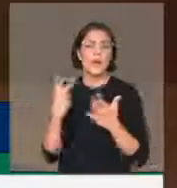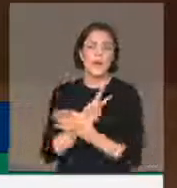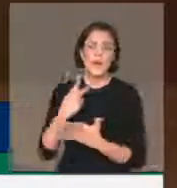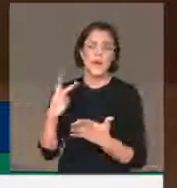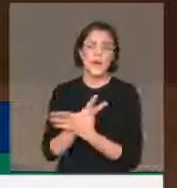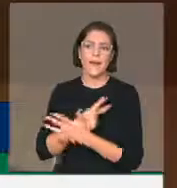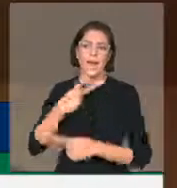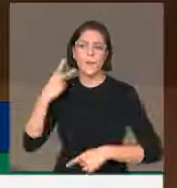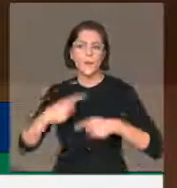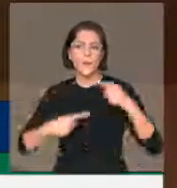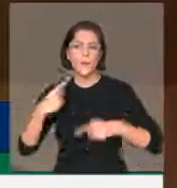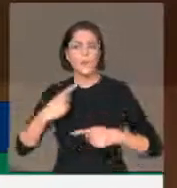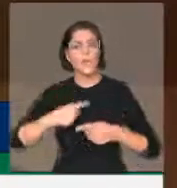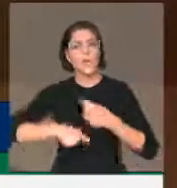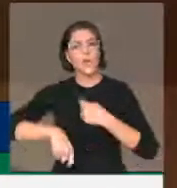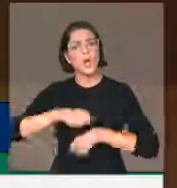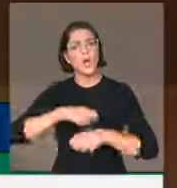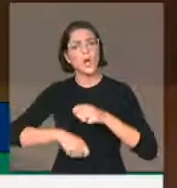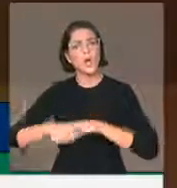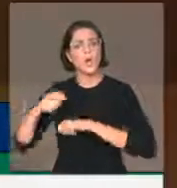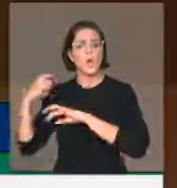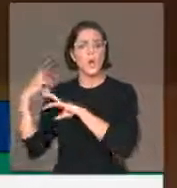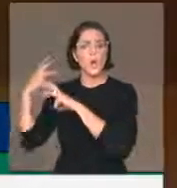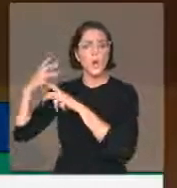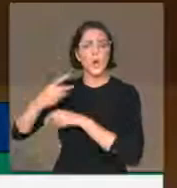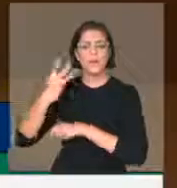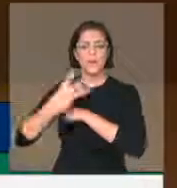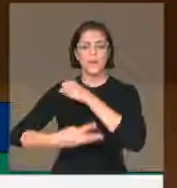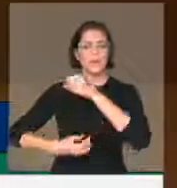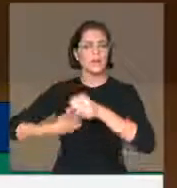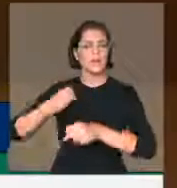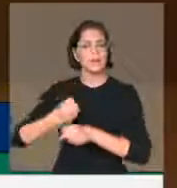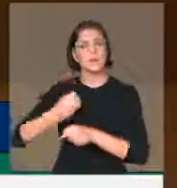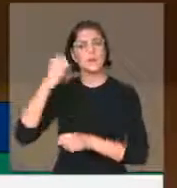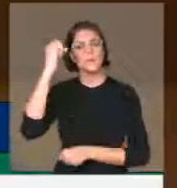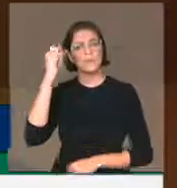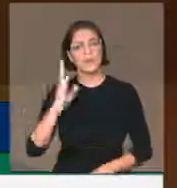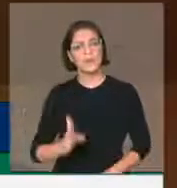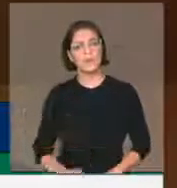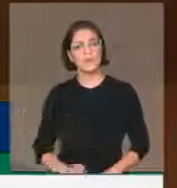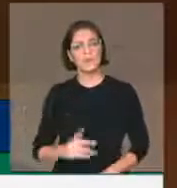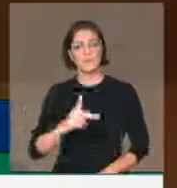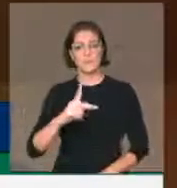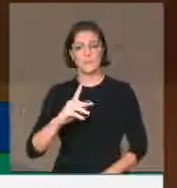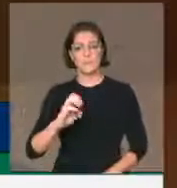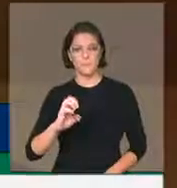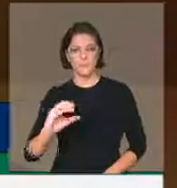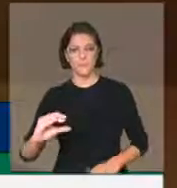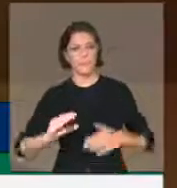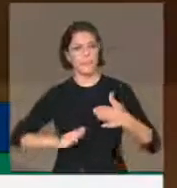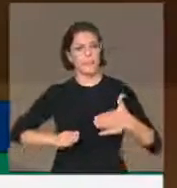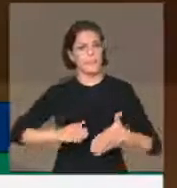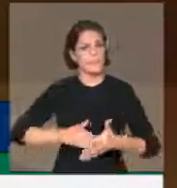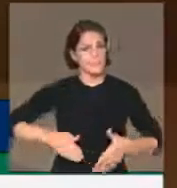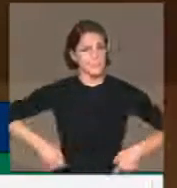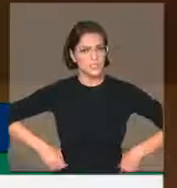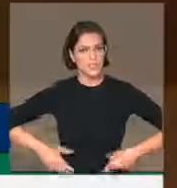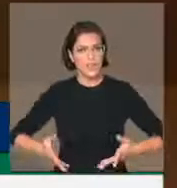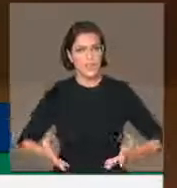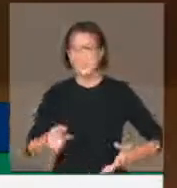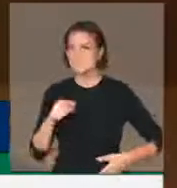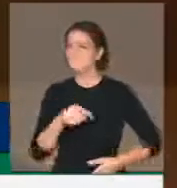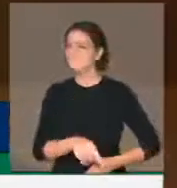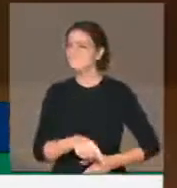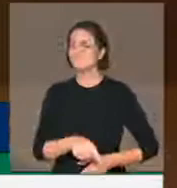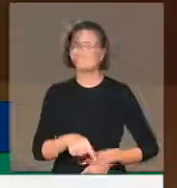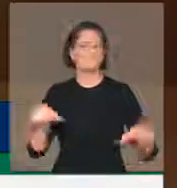sendo implementada no Brasil nos últimos três anos. Foi a PEC do teto de gastos, presidente, que acabou